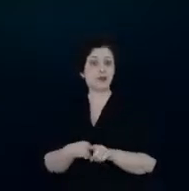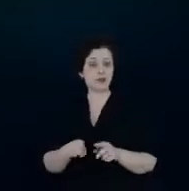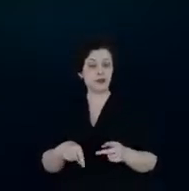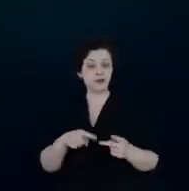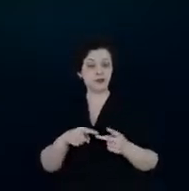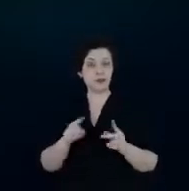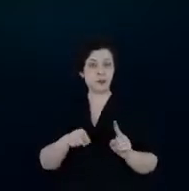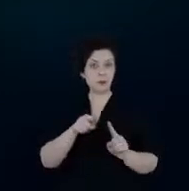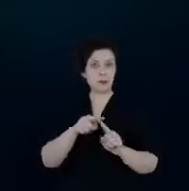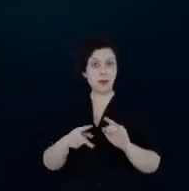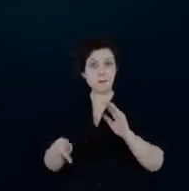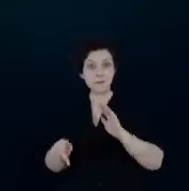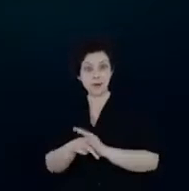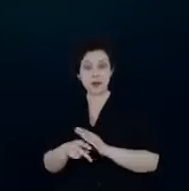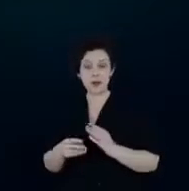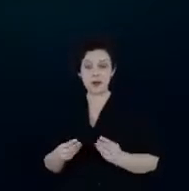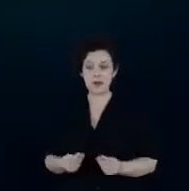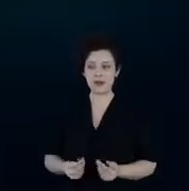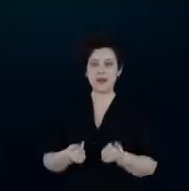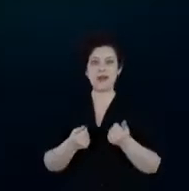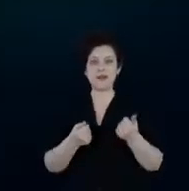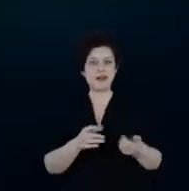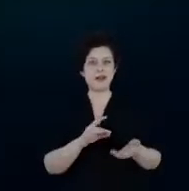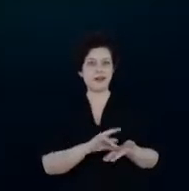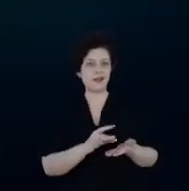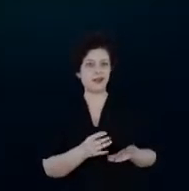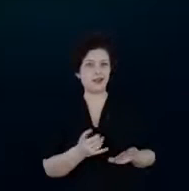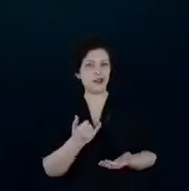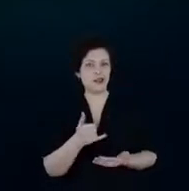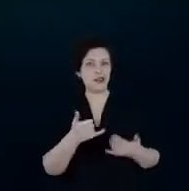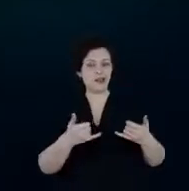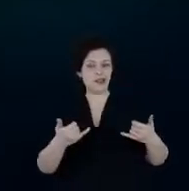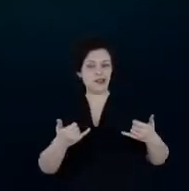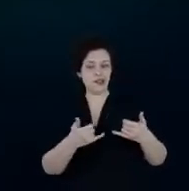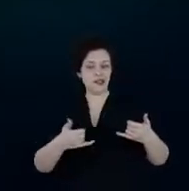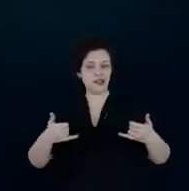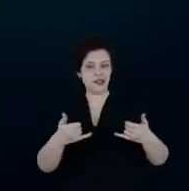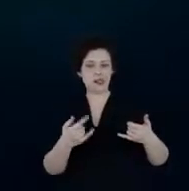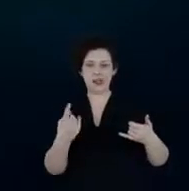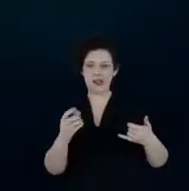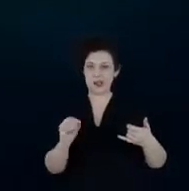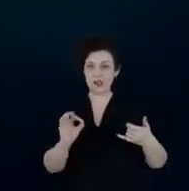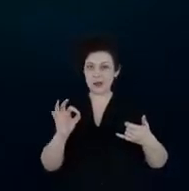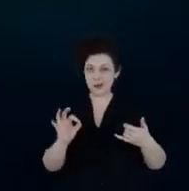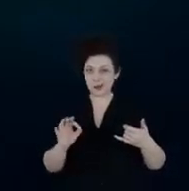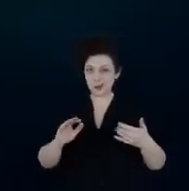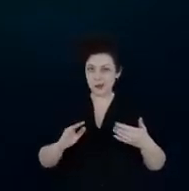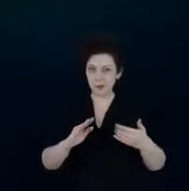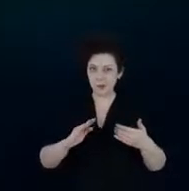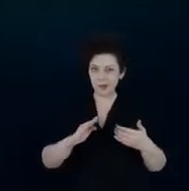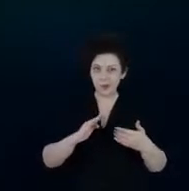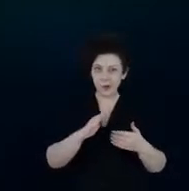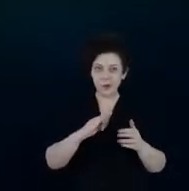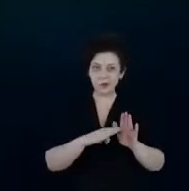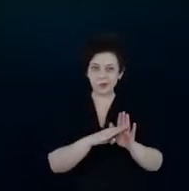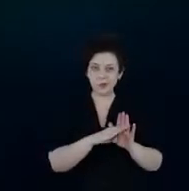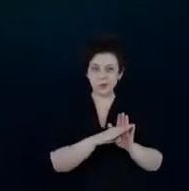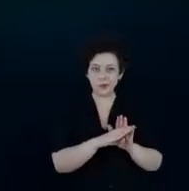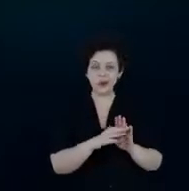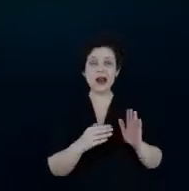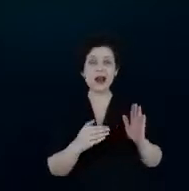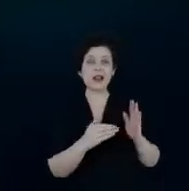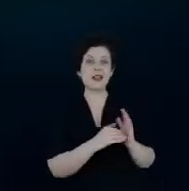para a eficiência energética que a gente tem que alcançar 10% de eficiência energética no setor elétrico até 2030